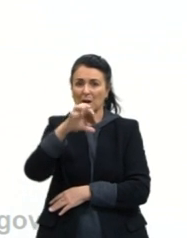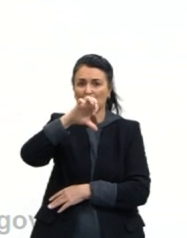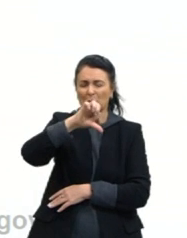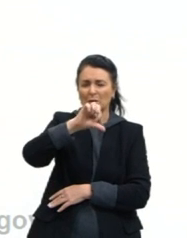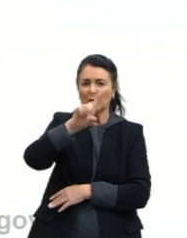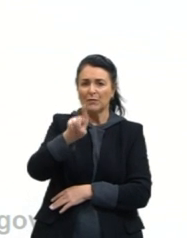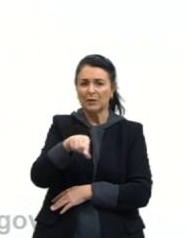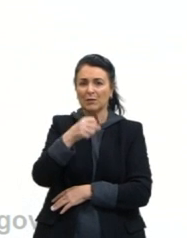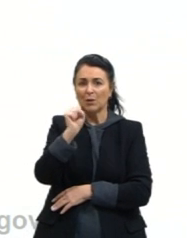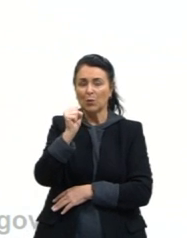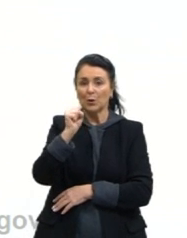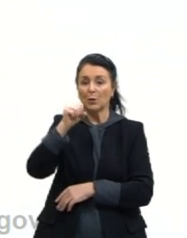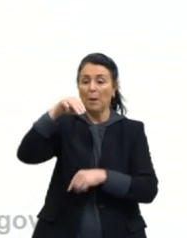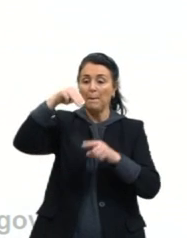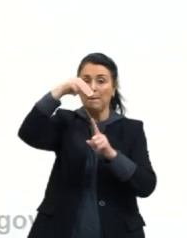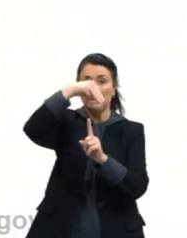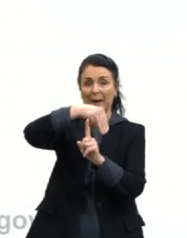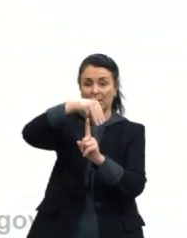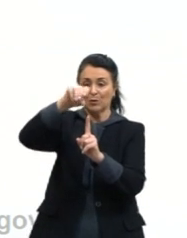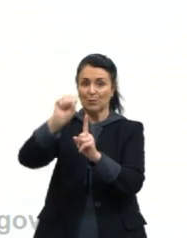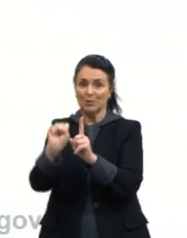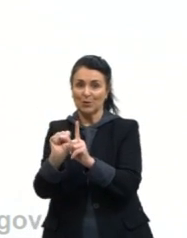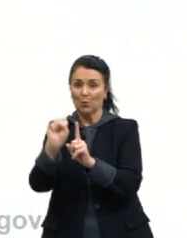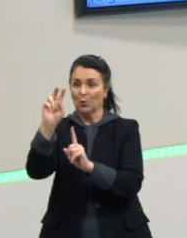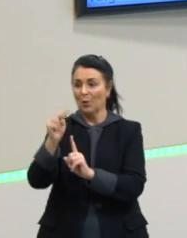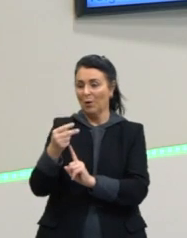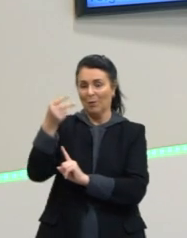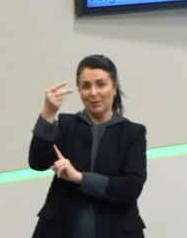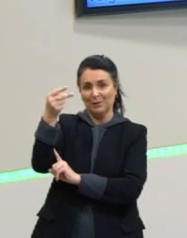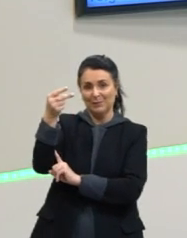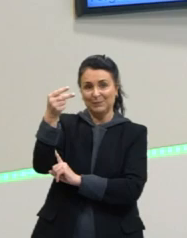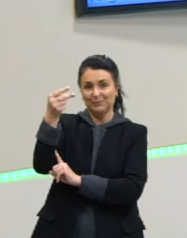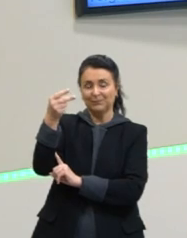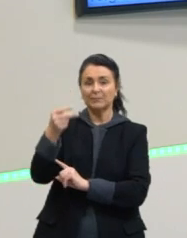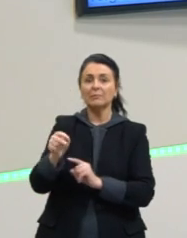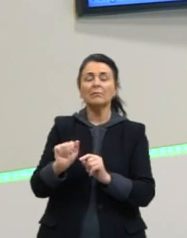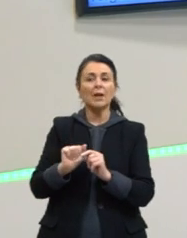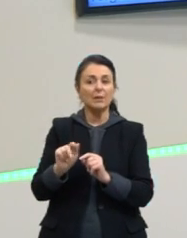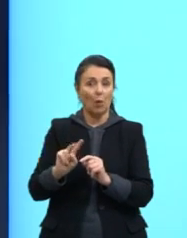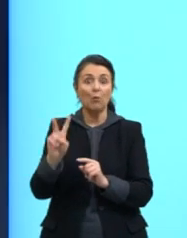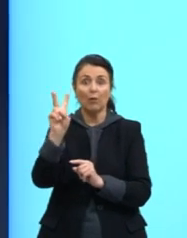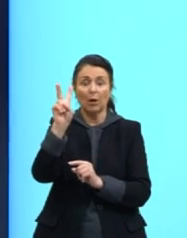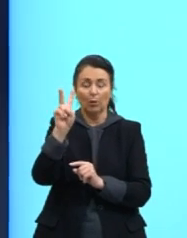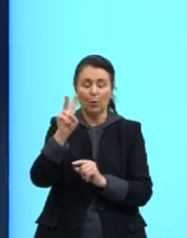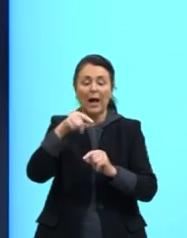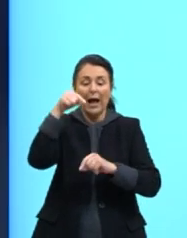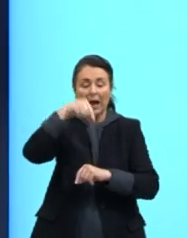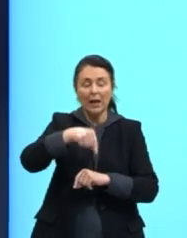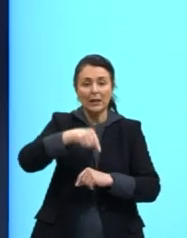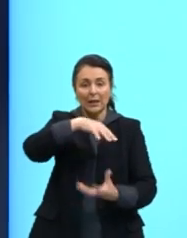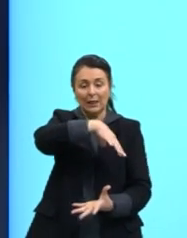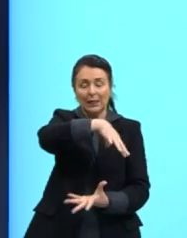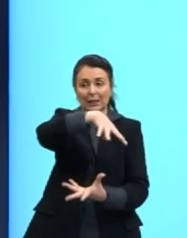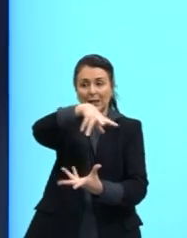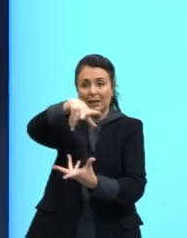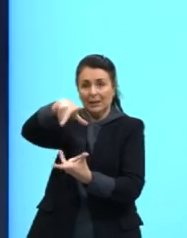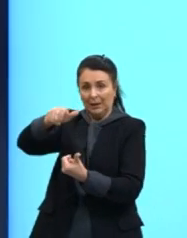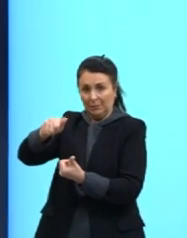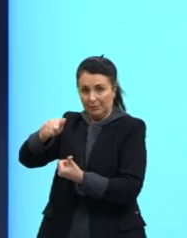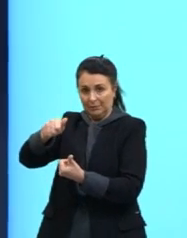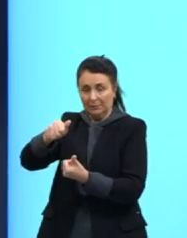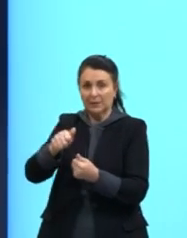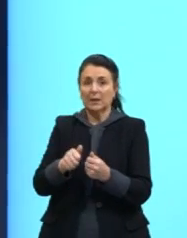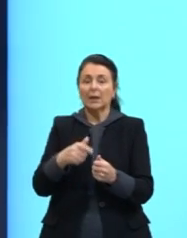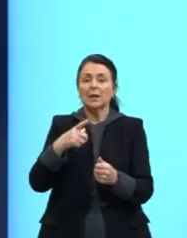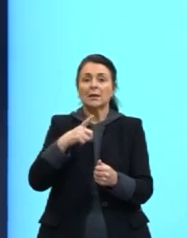,8 metros por segundo ao quadrado, tá? Esse valor na Terra é aproximadamente esse valor aqui.